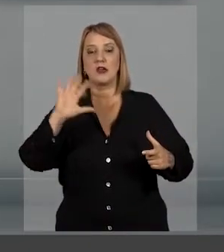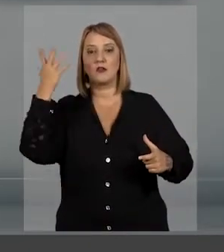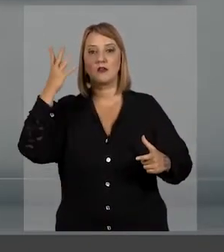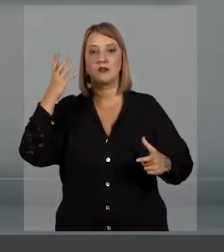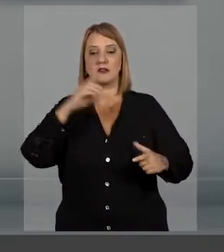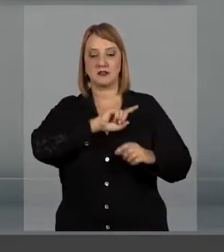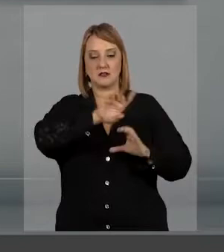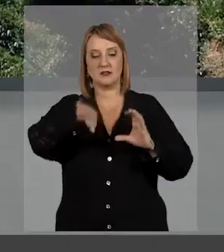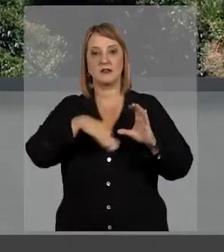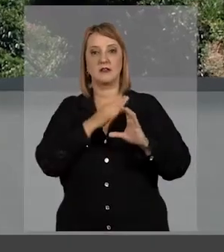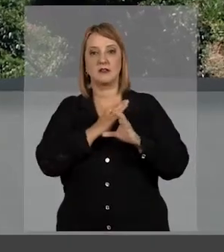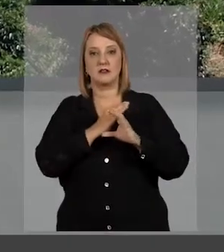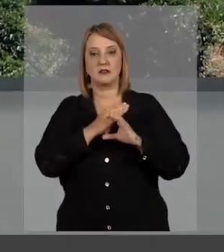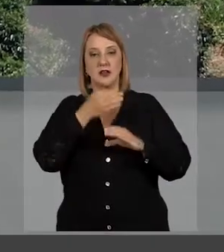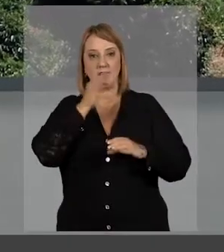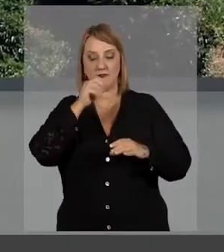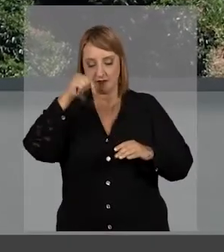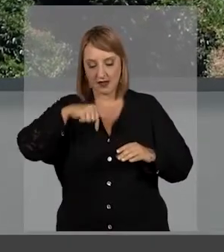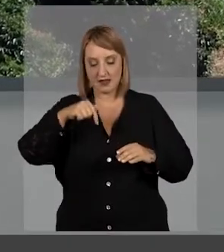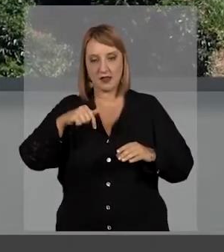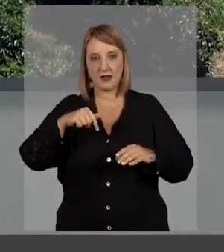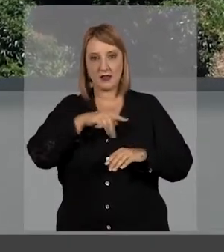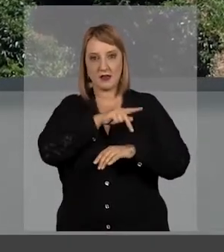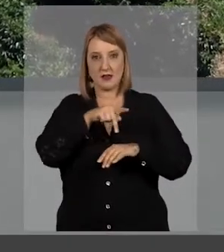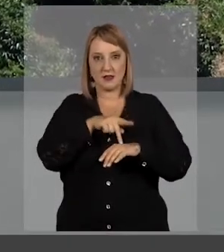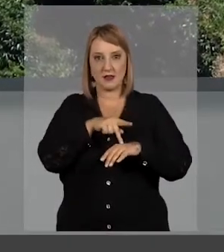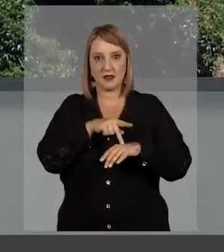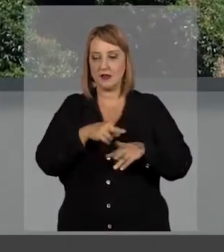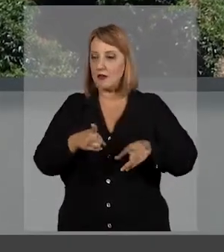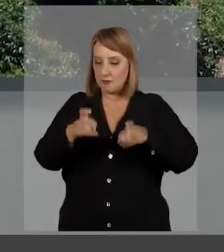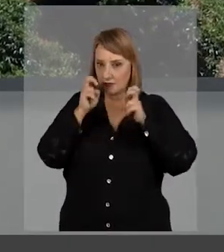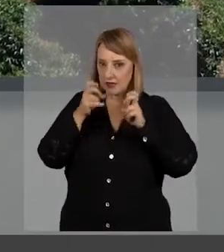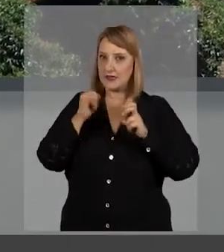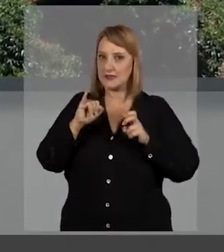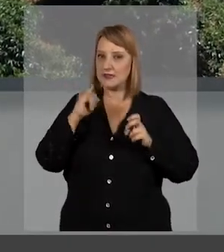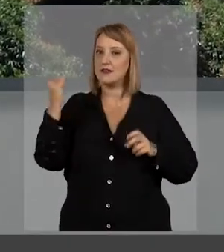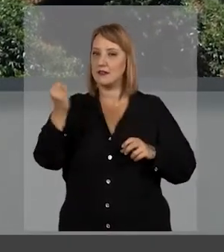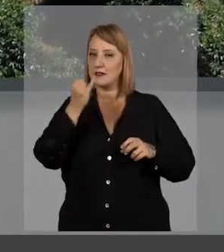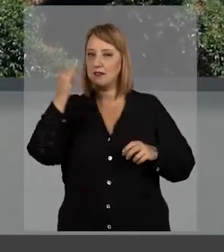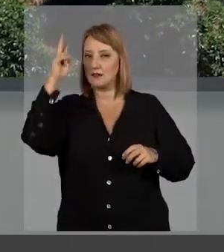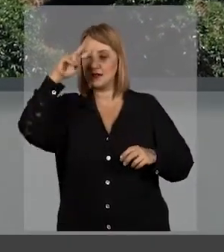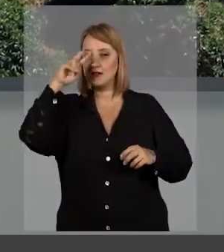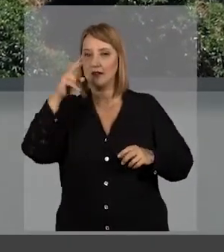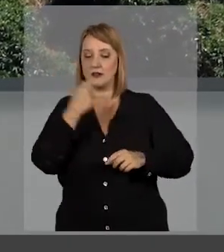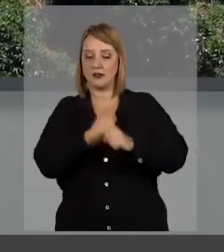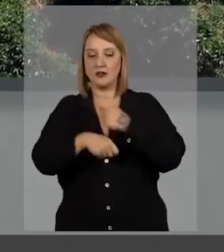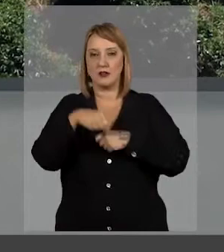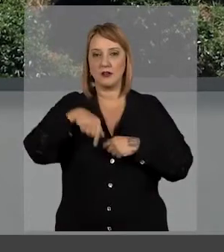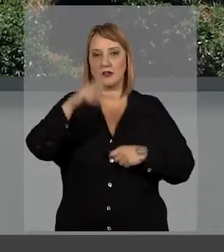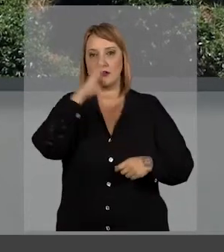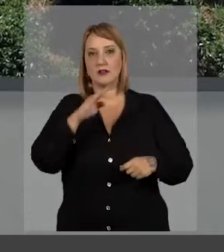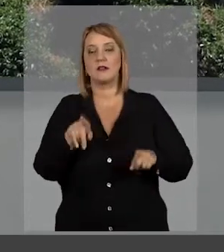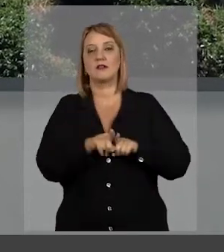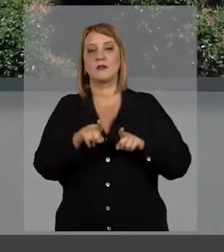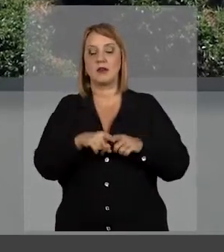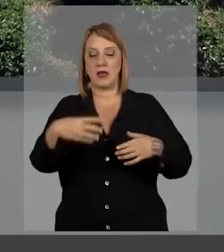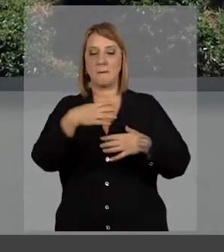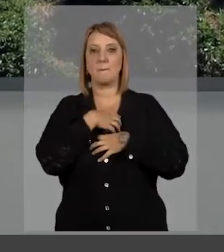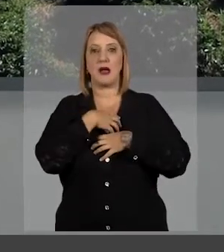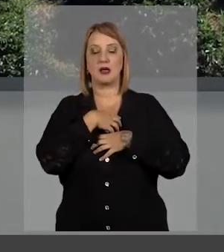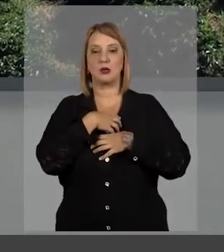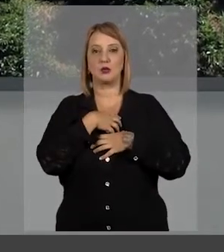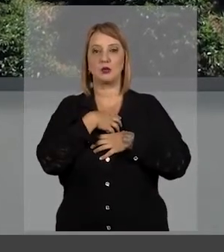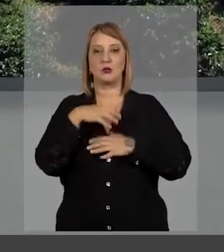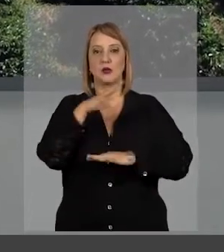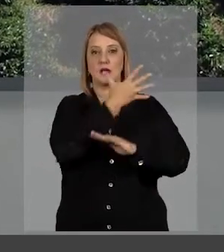ciclo do café no país. Observe que se o ciclo do café foi importante para a história econômica do Brasil, também levou a um